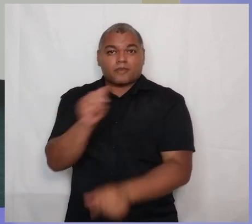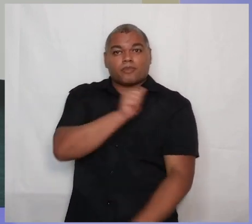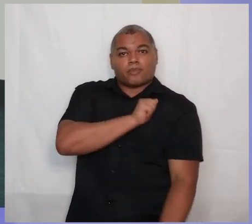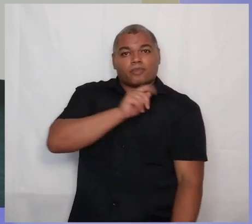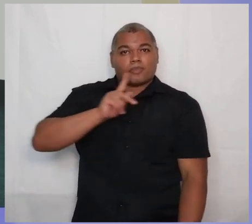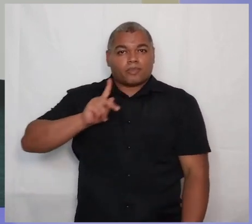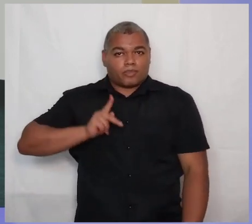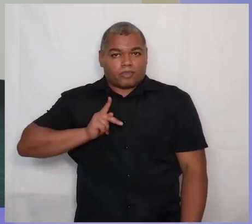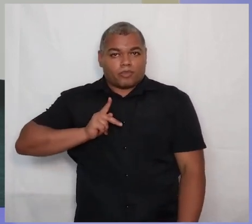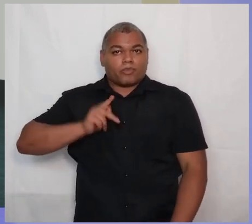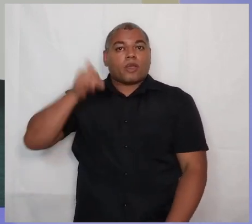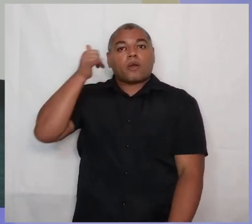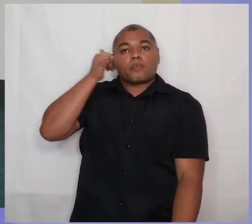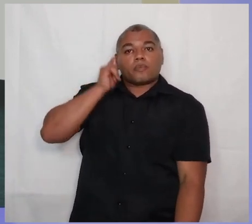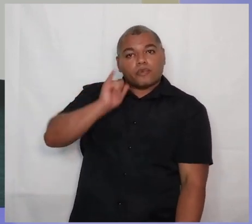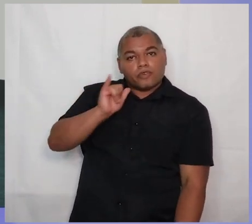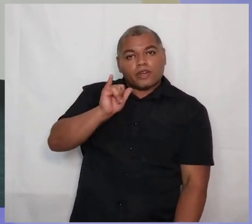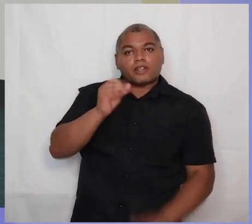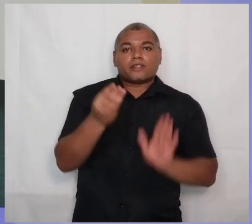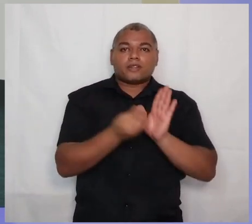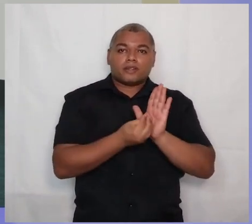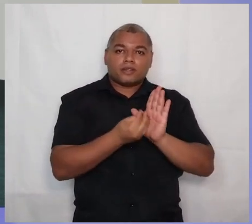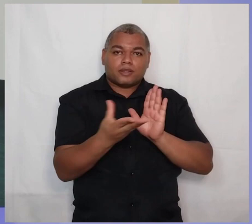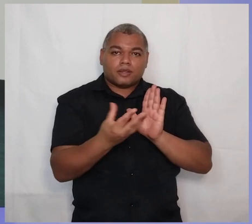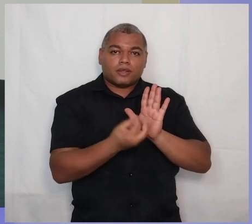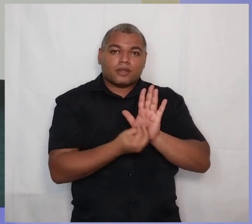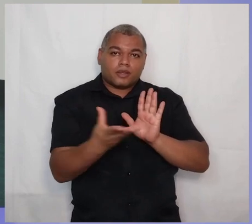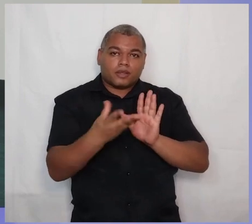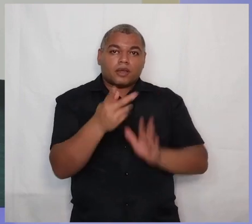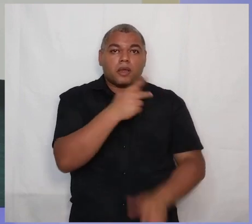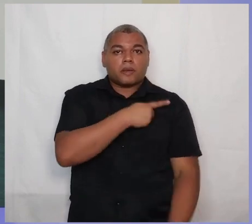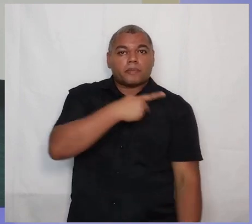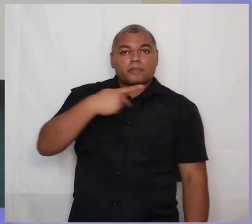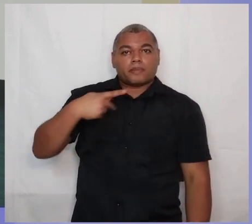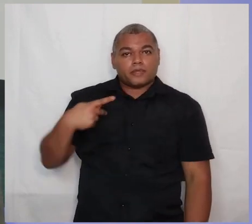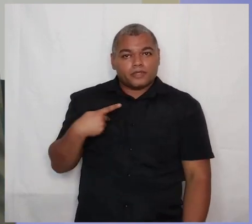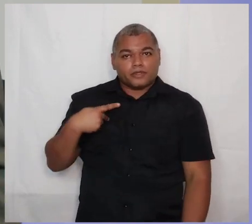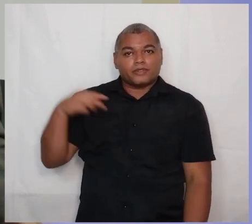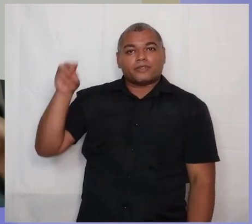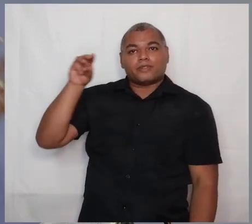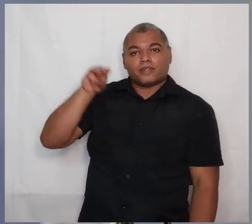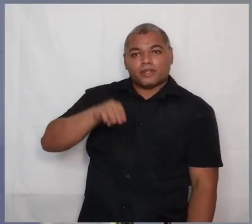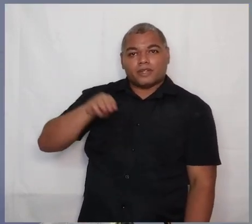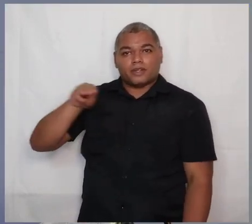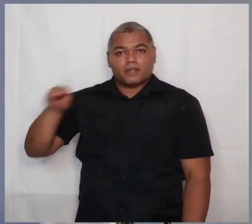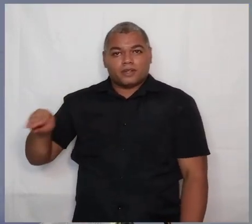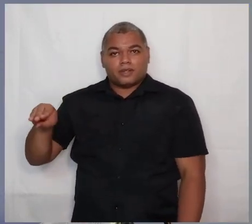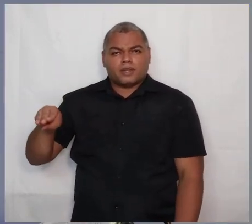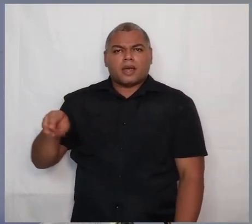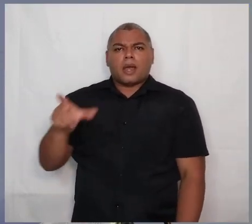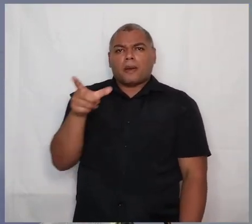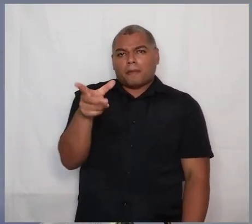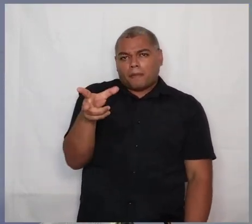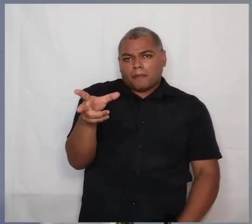profetas, outros para evangelistas e outros para pastores e mestres. Note que, diferente do